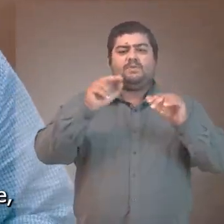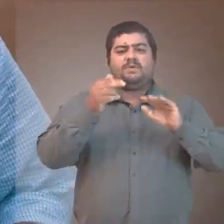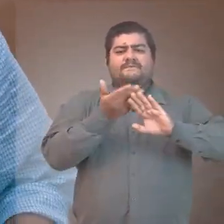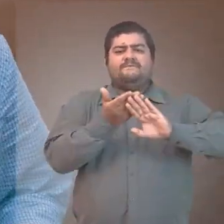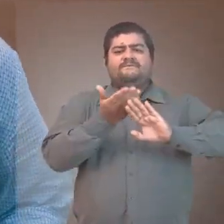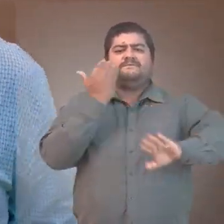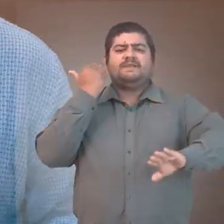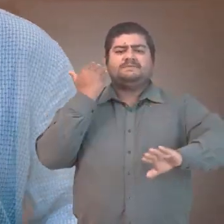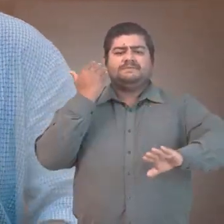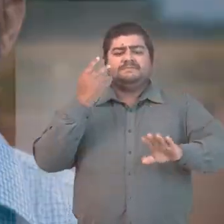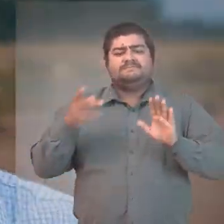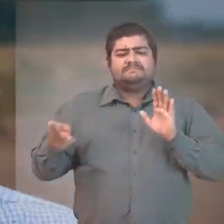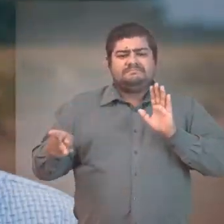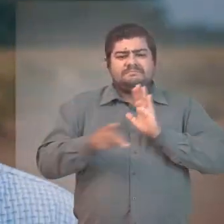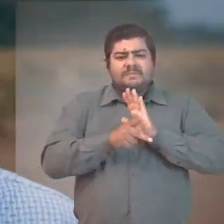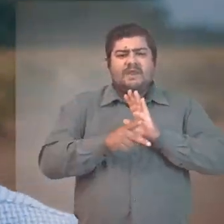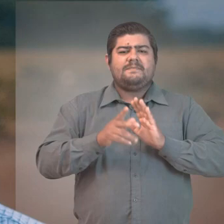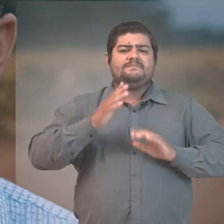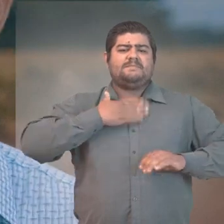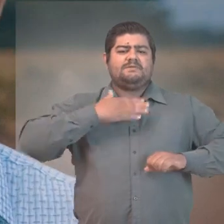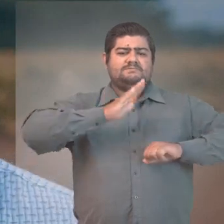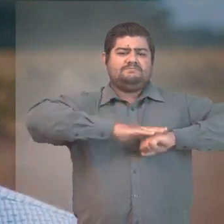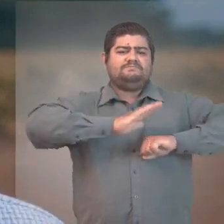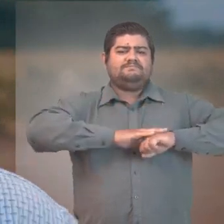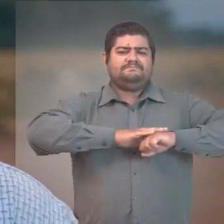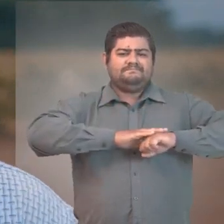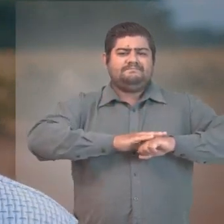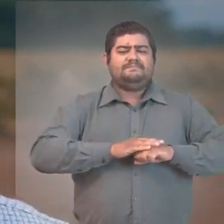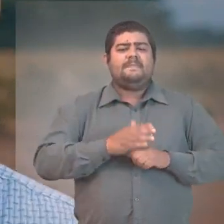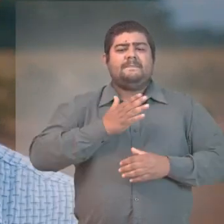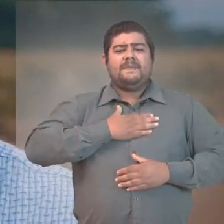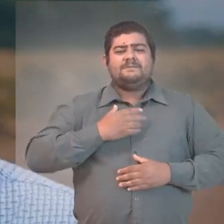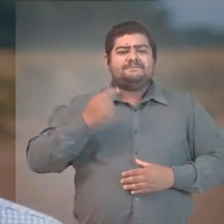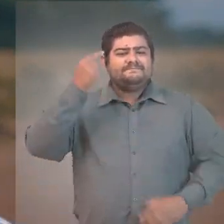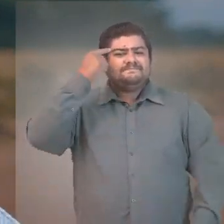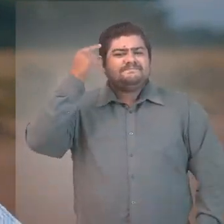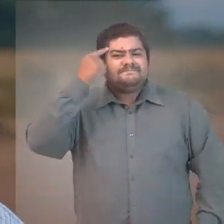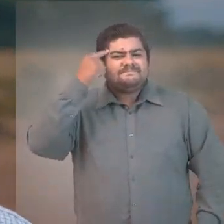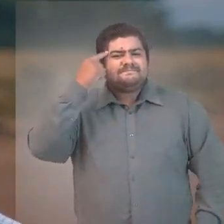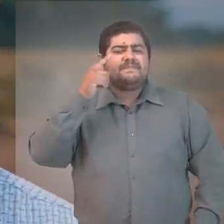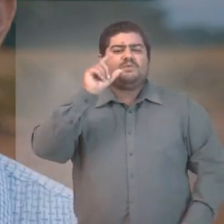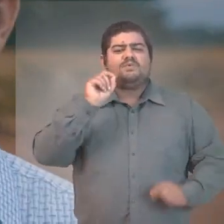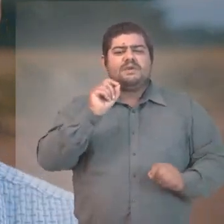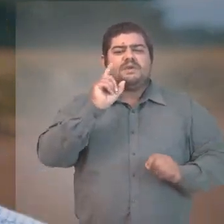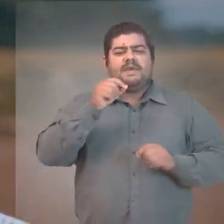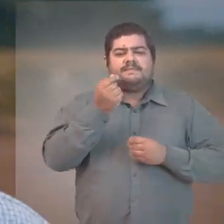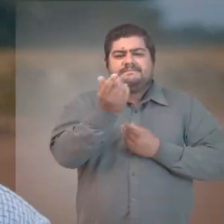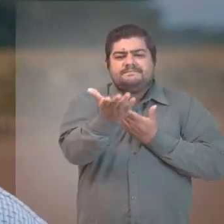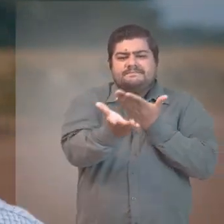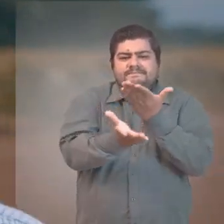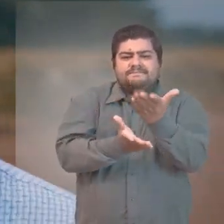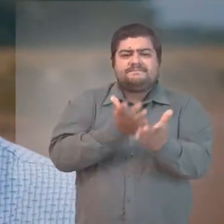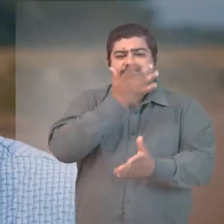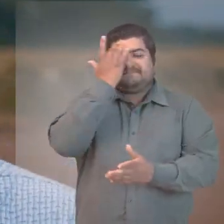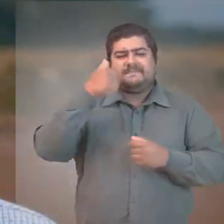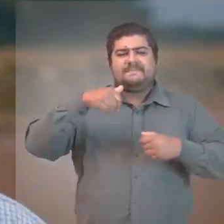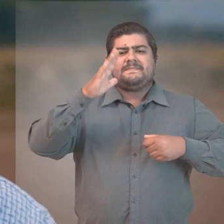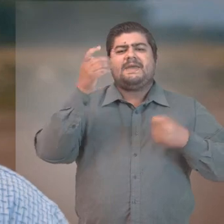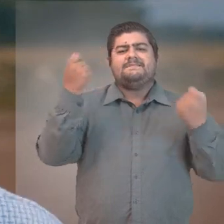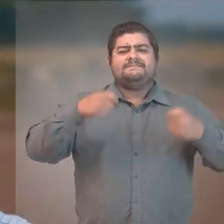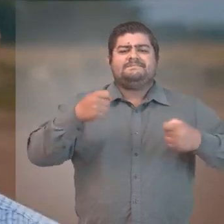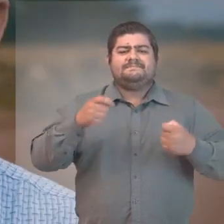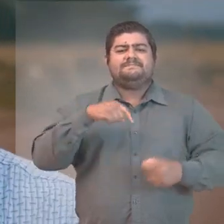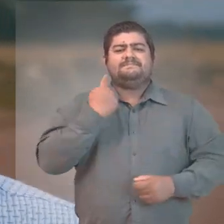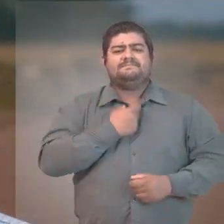Saúde, segurança, geração de emprego, oportunidade para as nossas crianças e para os nossos adolescentes. Se você